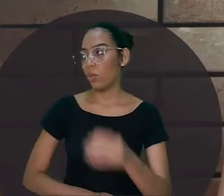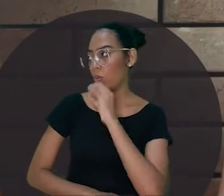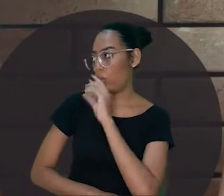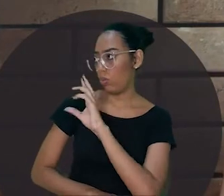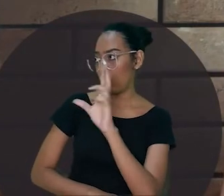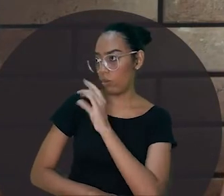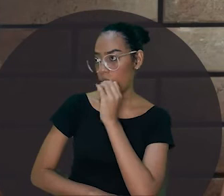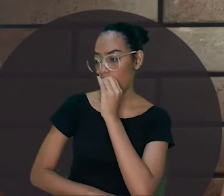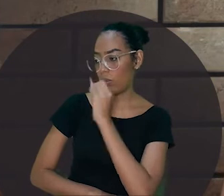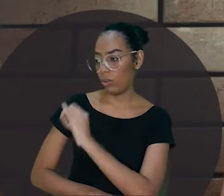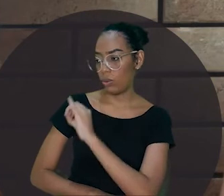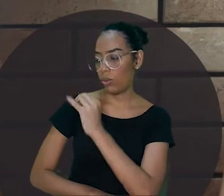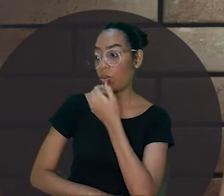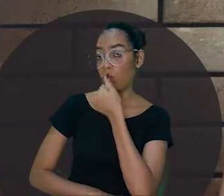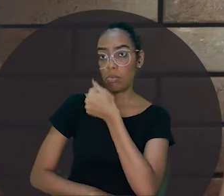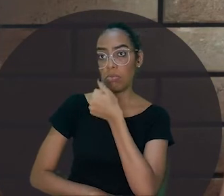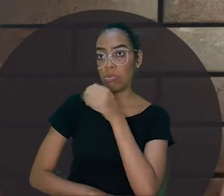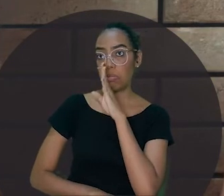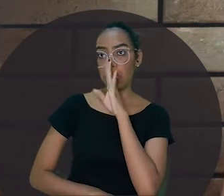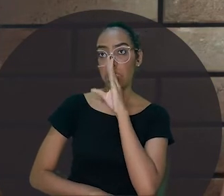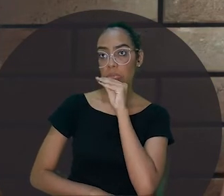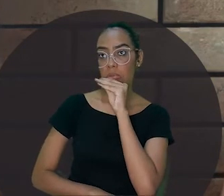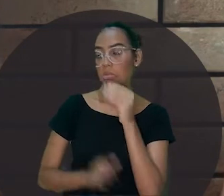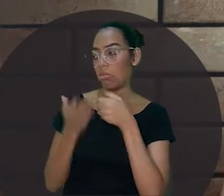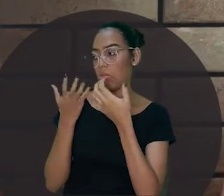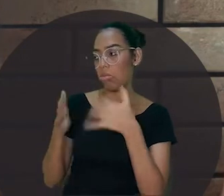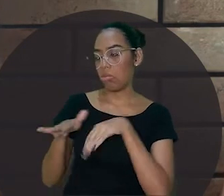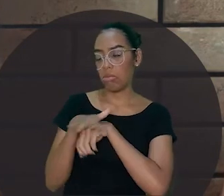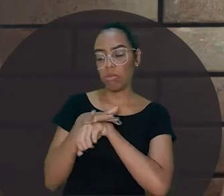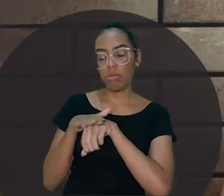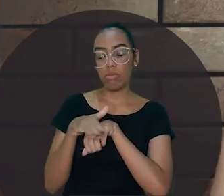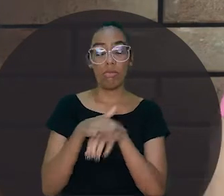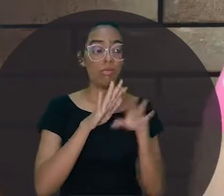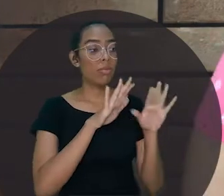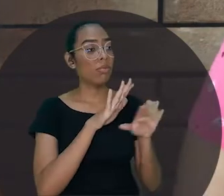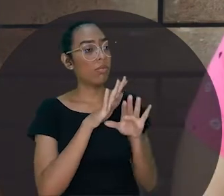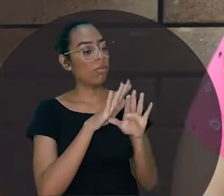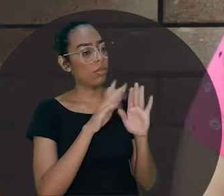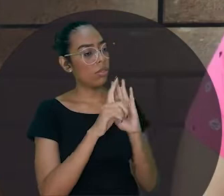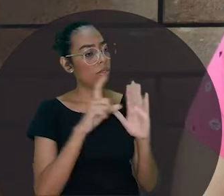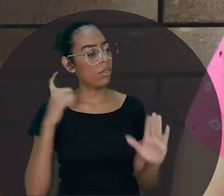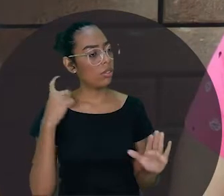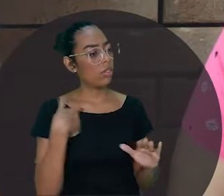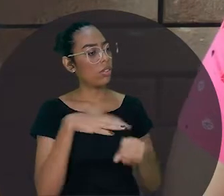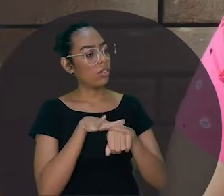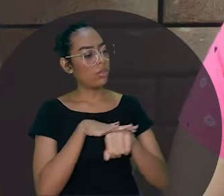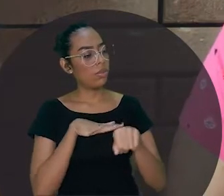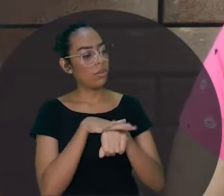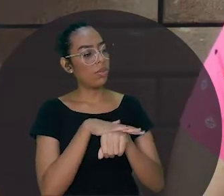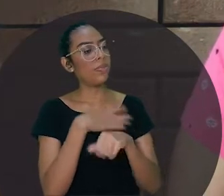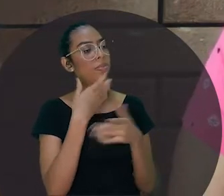bom em tudo? Tô com papo hoje, não. Quero conversar com ninguém hoje, não. Mas deixa eu lhe falar um negócio.